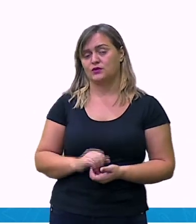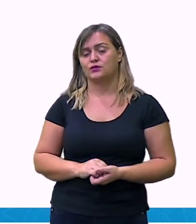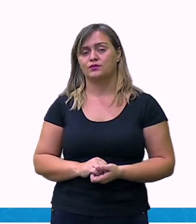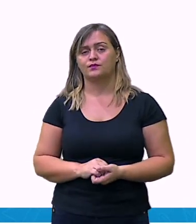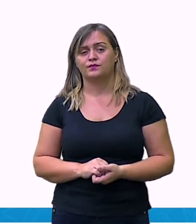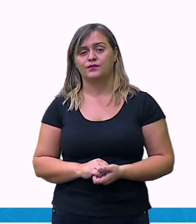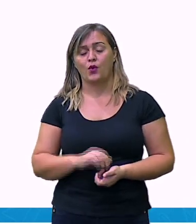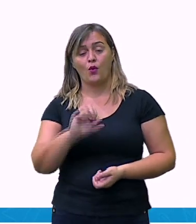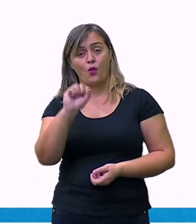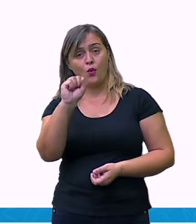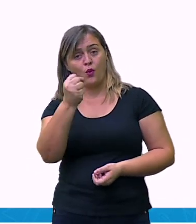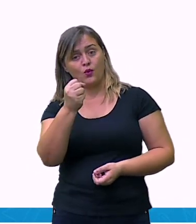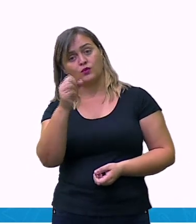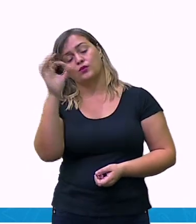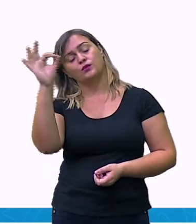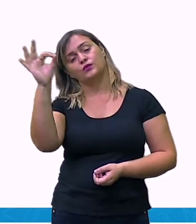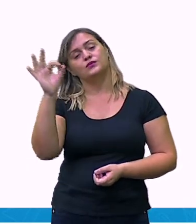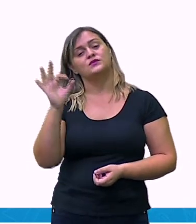8%,